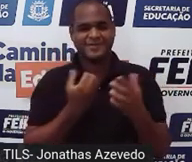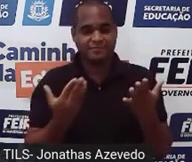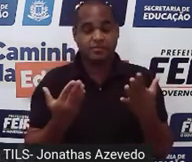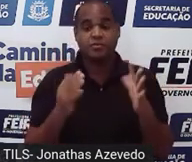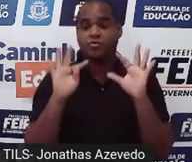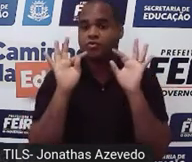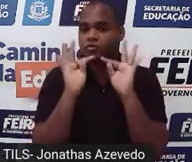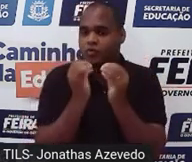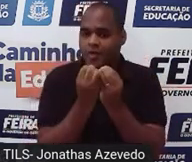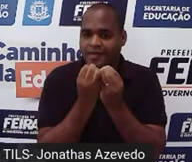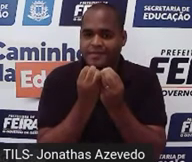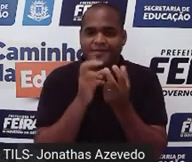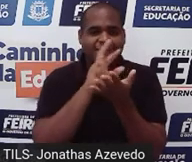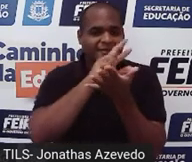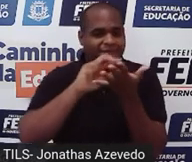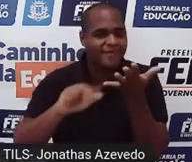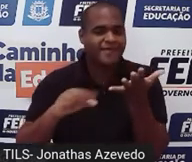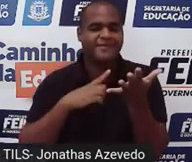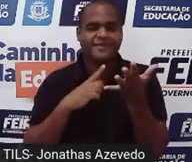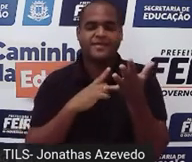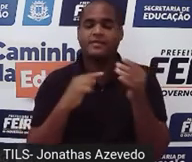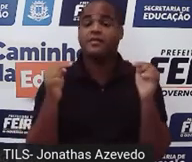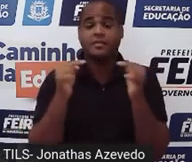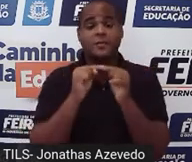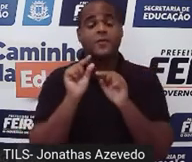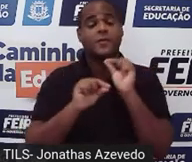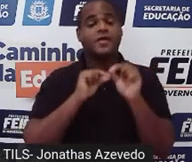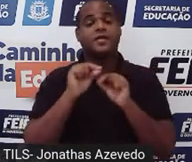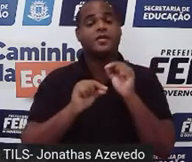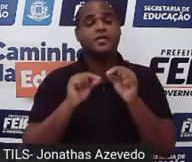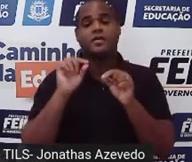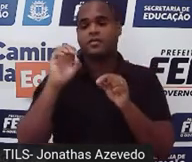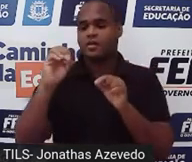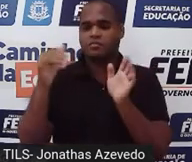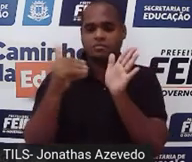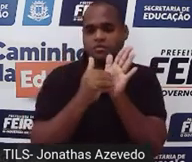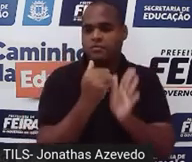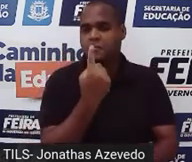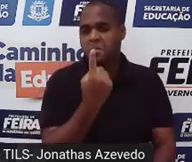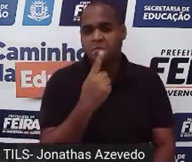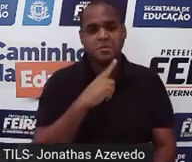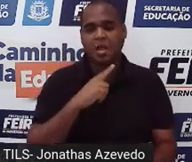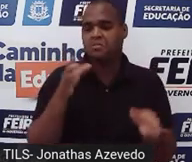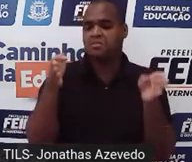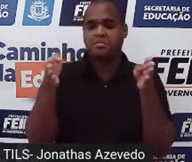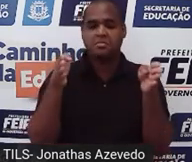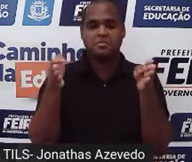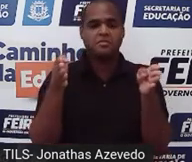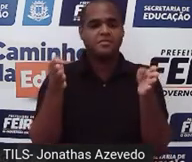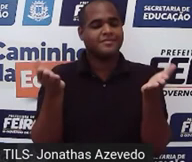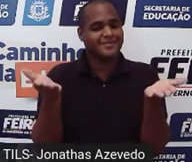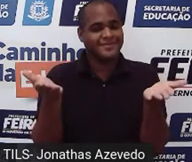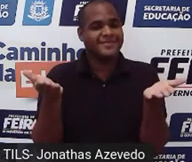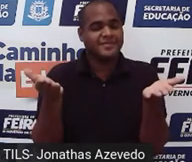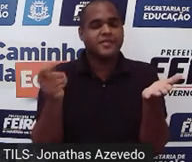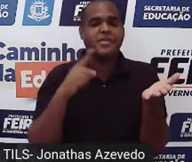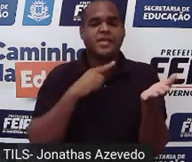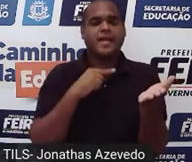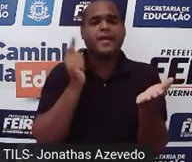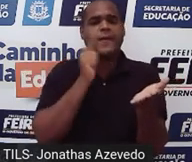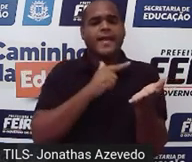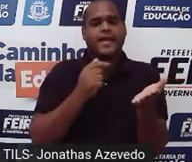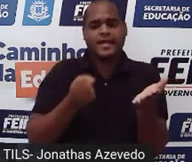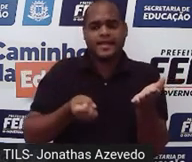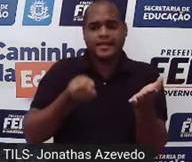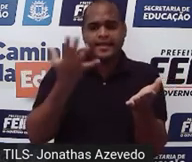absolutamente todas, ficam entre o 0 e o 1. E quanto maior for o